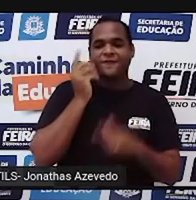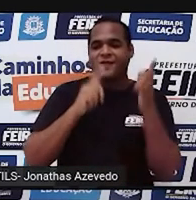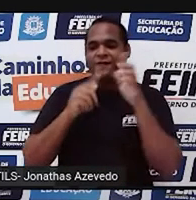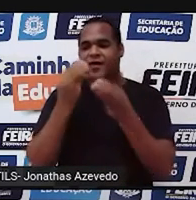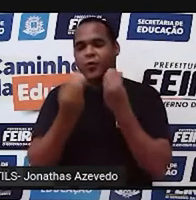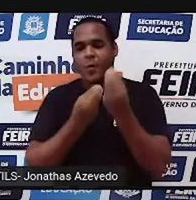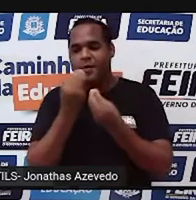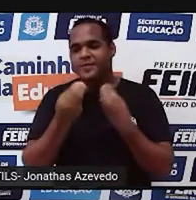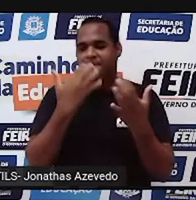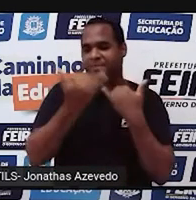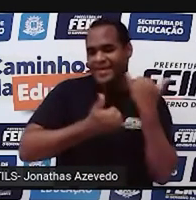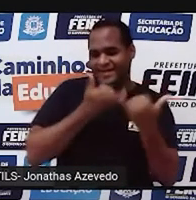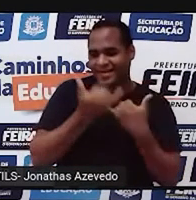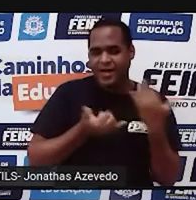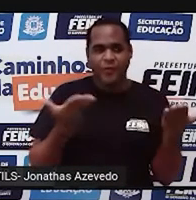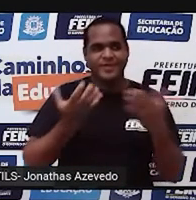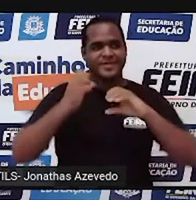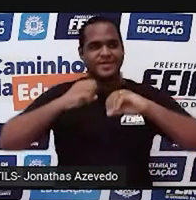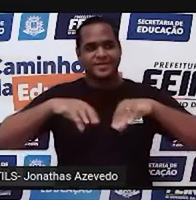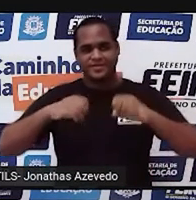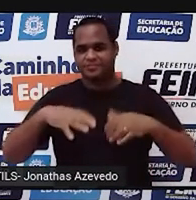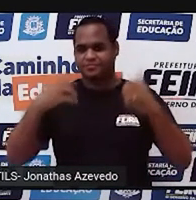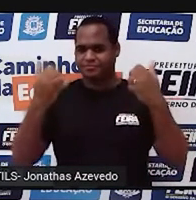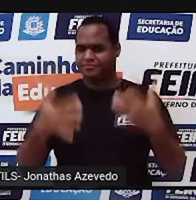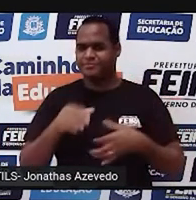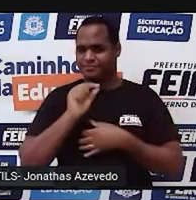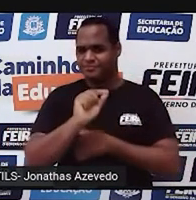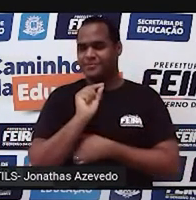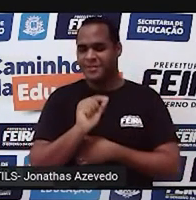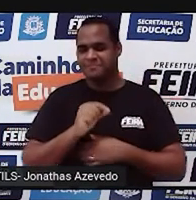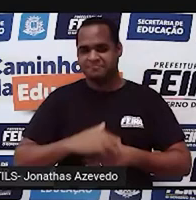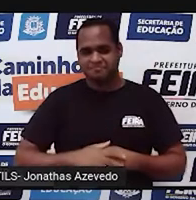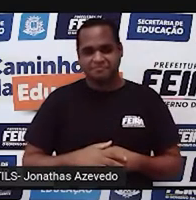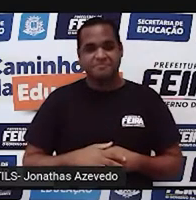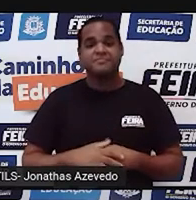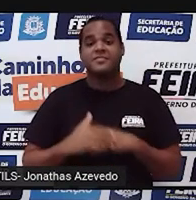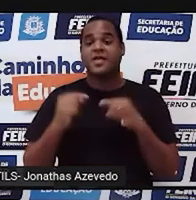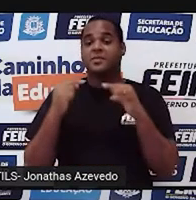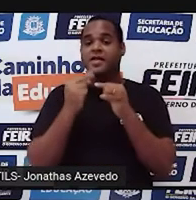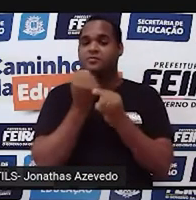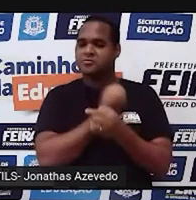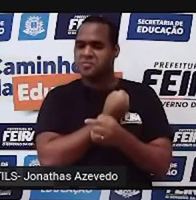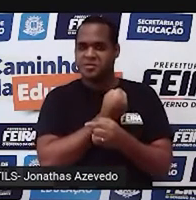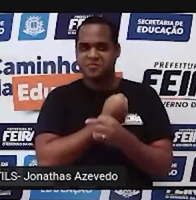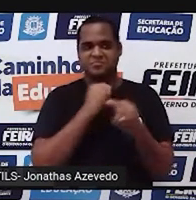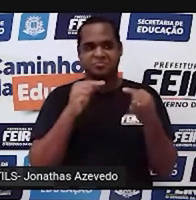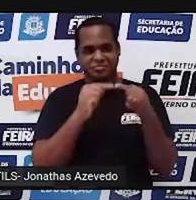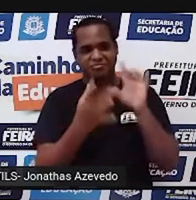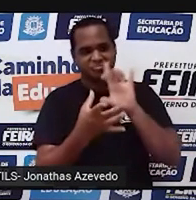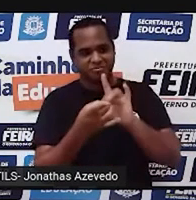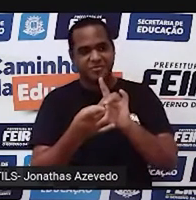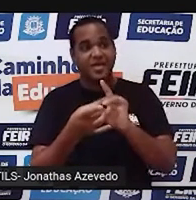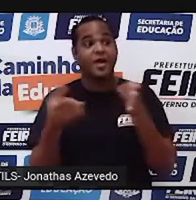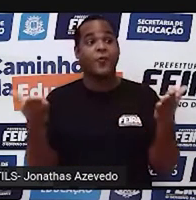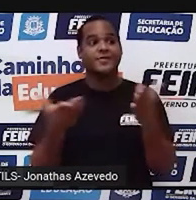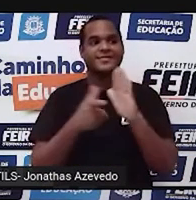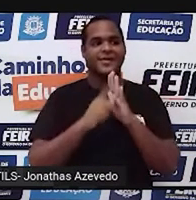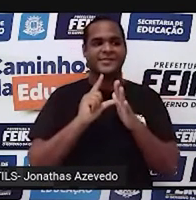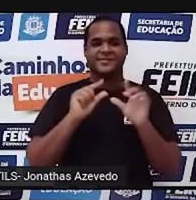descontração na aula, certo? E tem a ver com número. Mas, desde já,